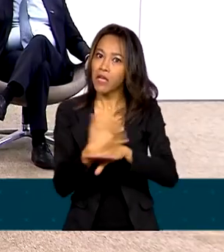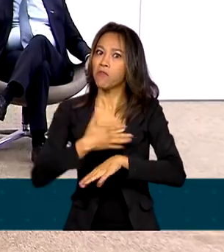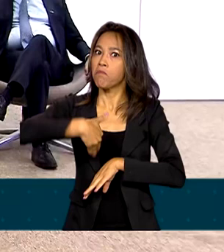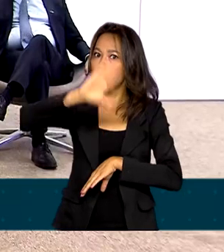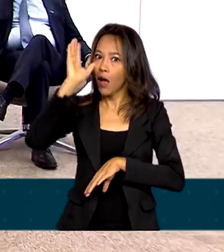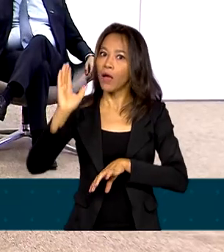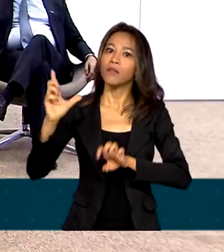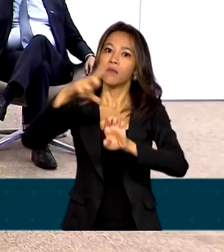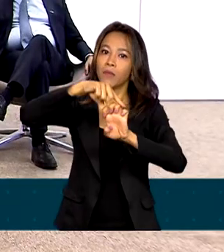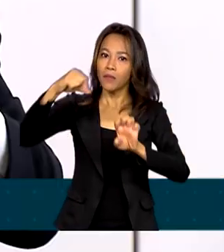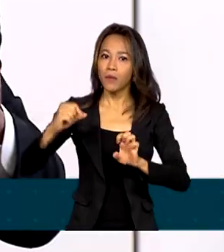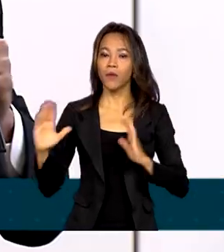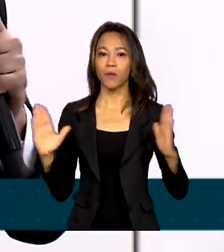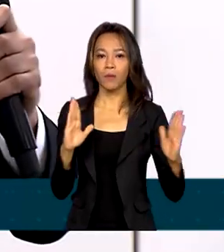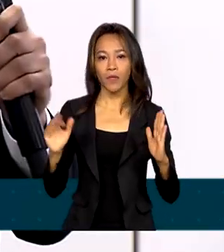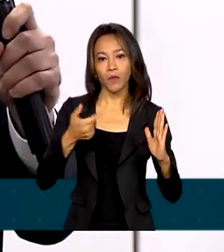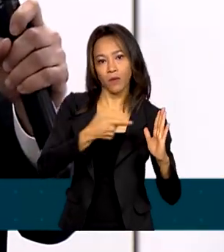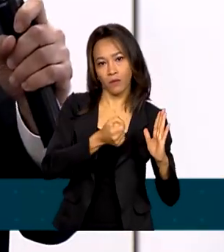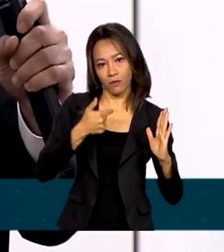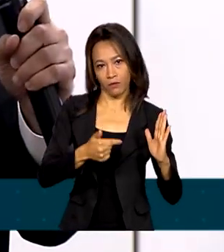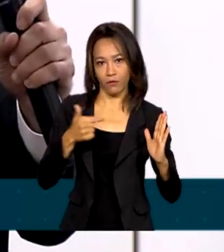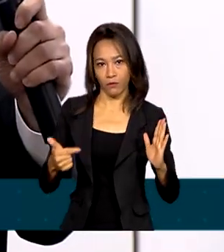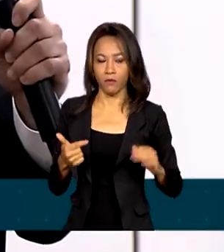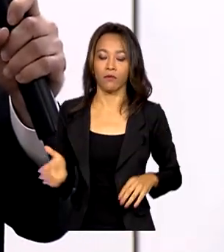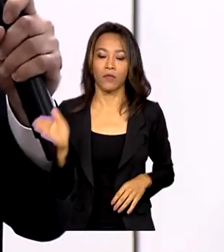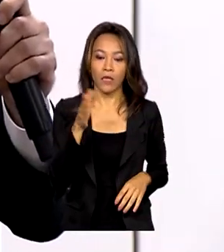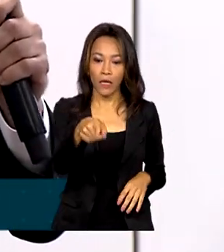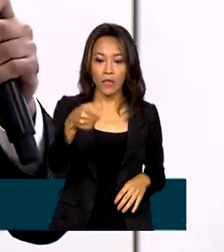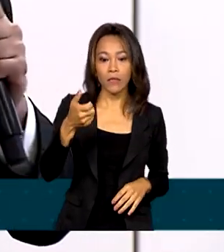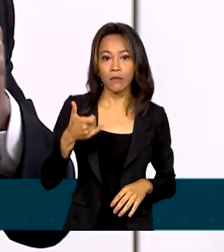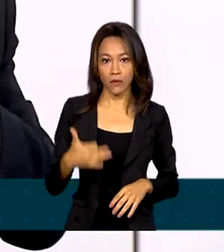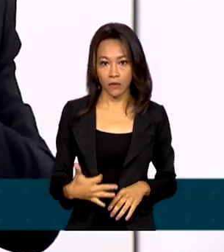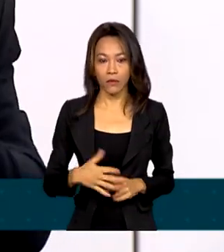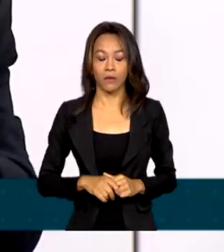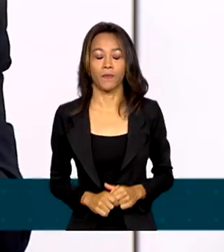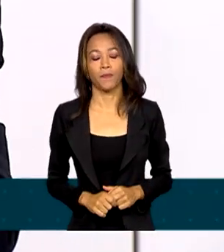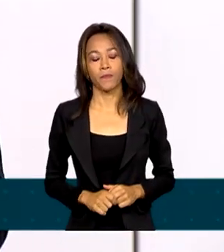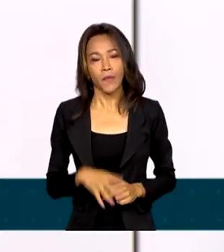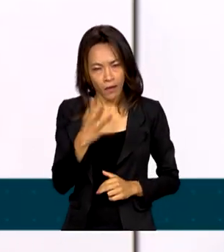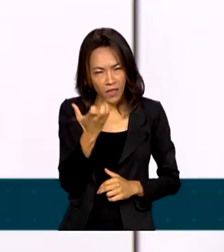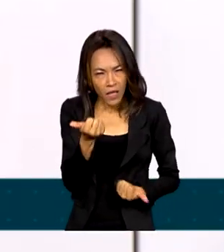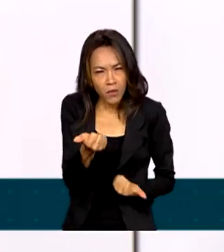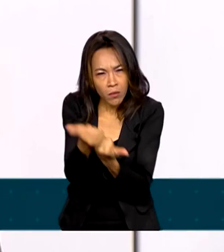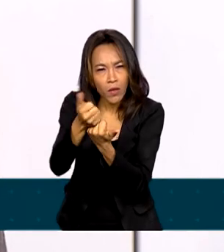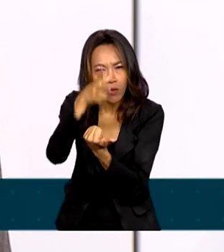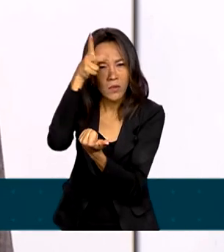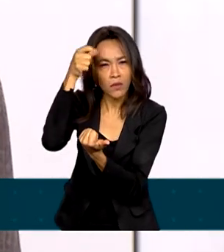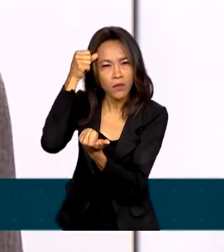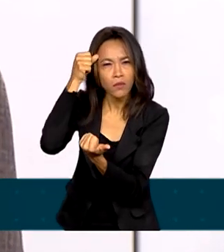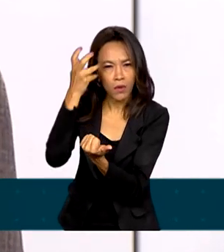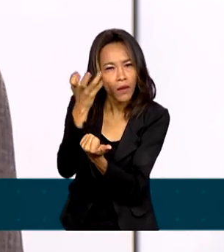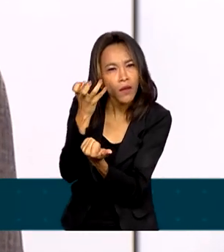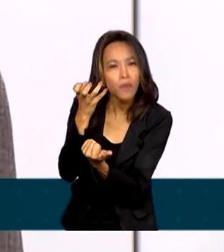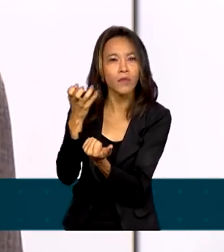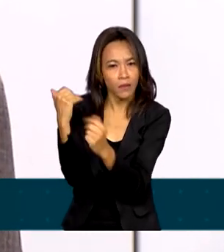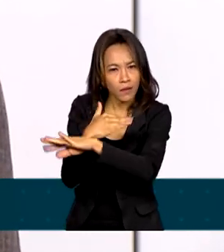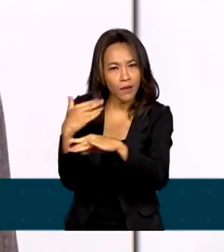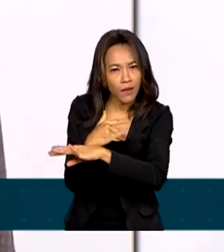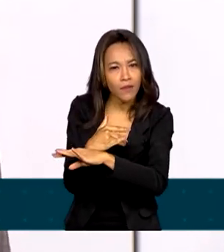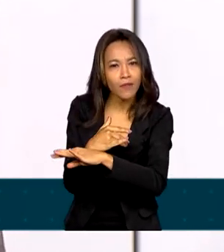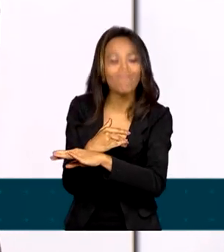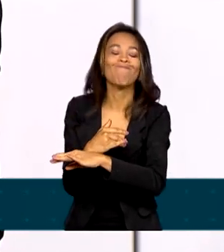em 2022. Se nós queremos fortalecer o nosso município, a nossa cidade,